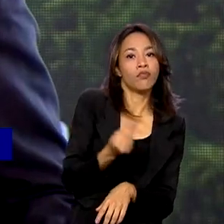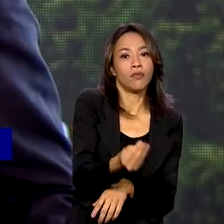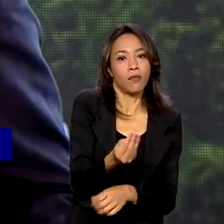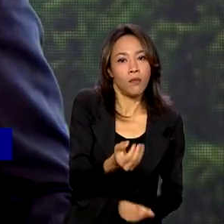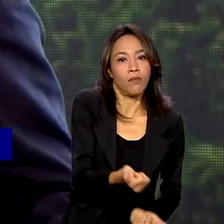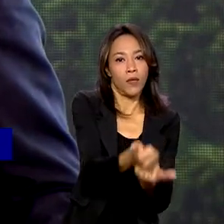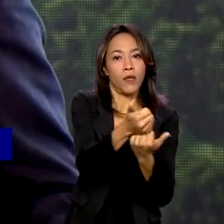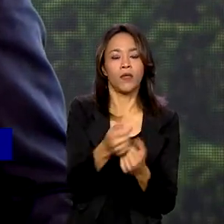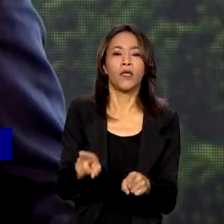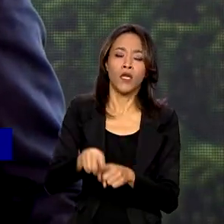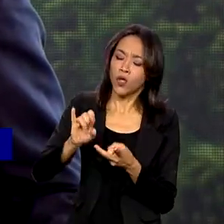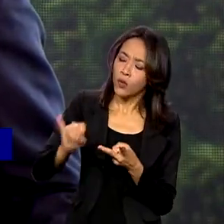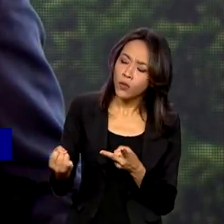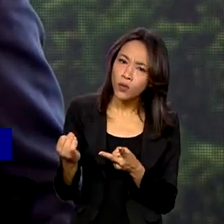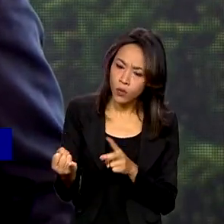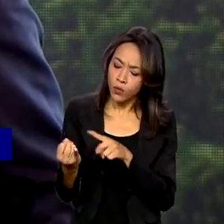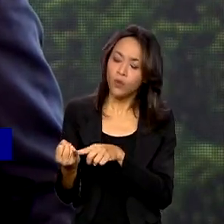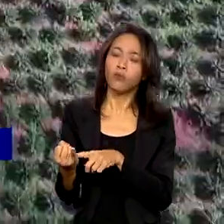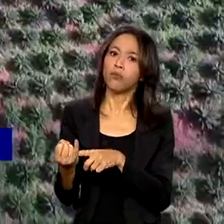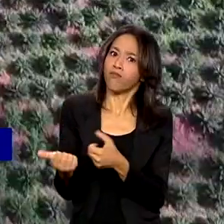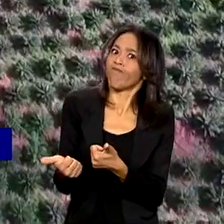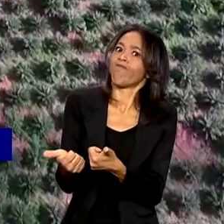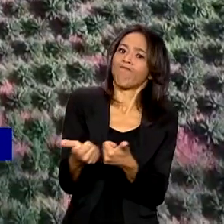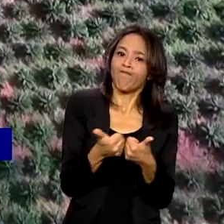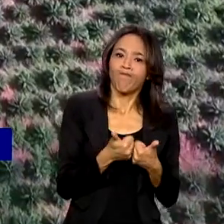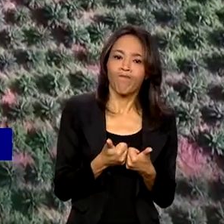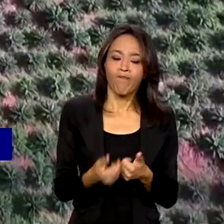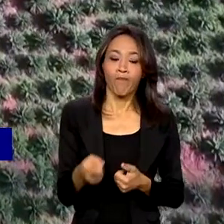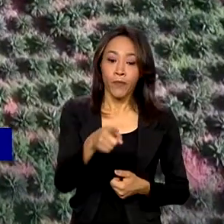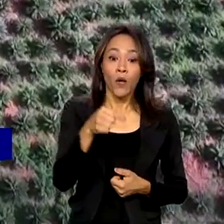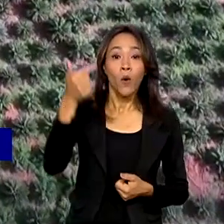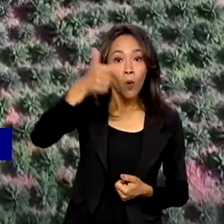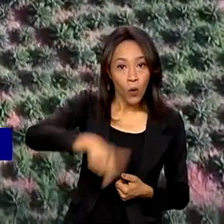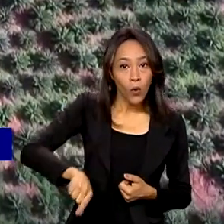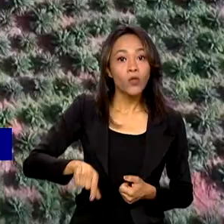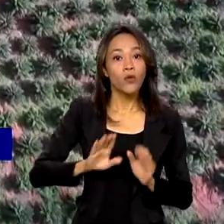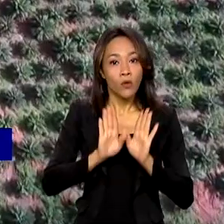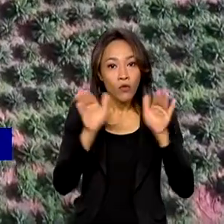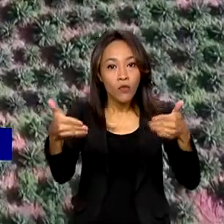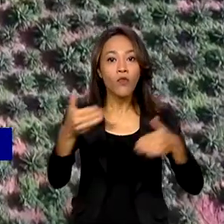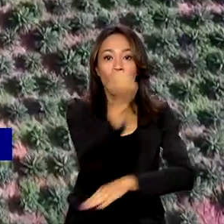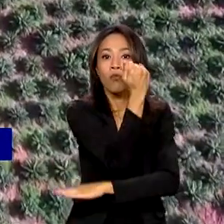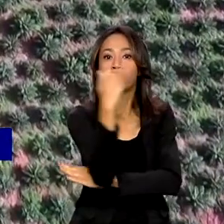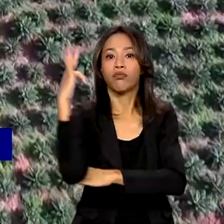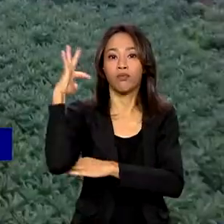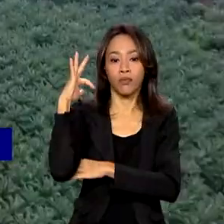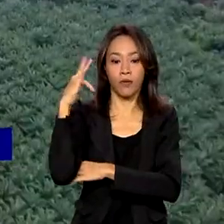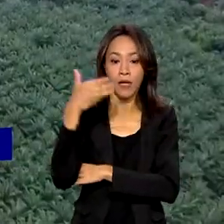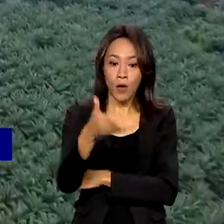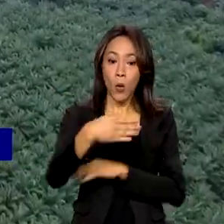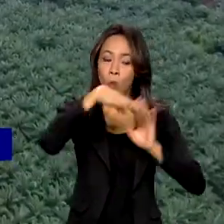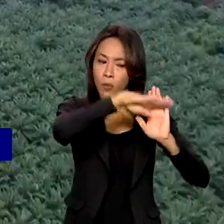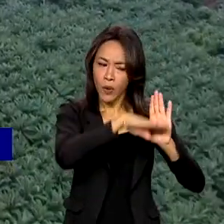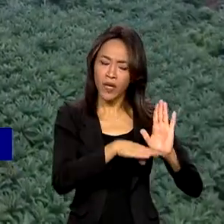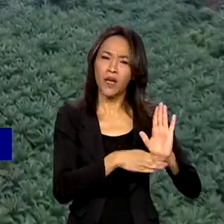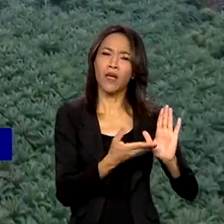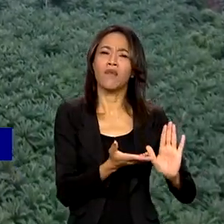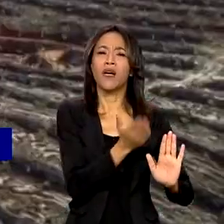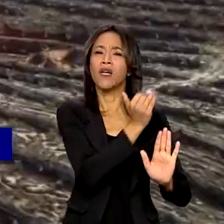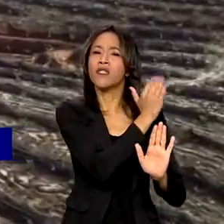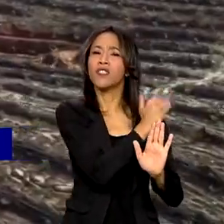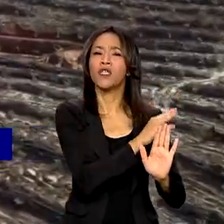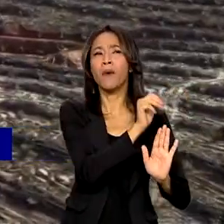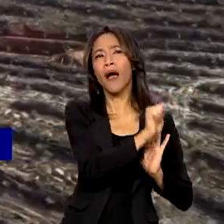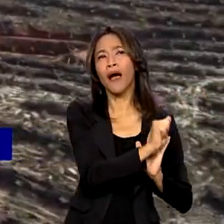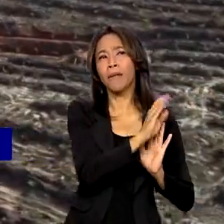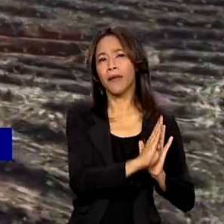taxa de juros extremamente competitiva. Ainda na pegada ambiental, o programa Renova Agro, antigo programa ABC,